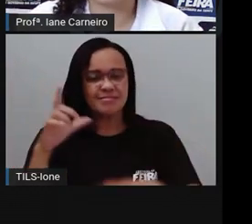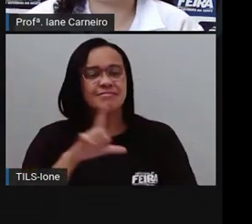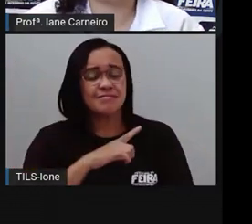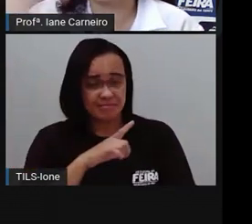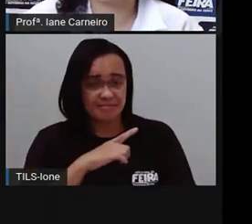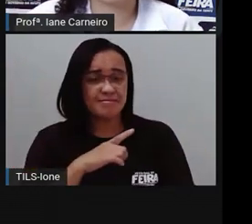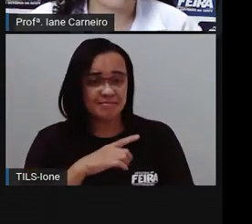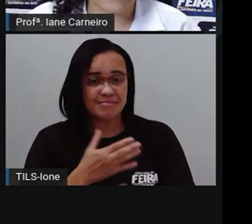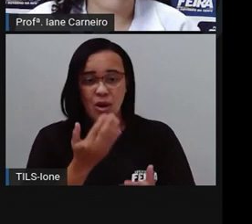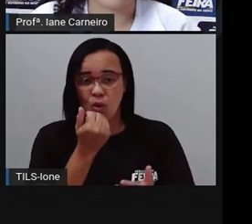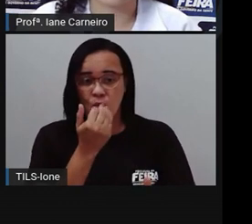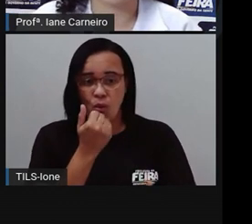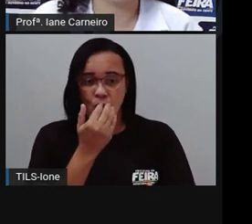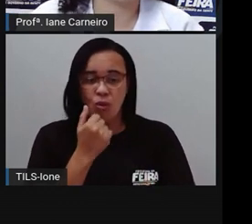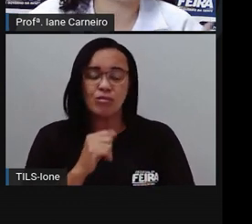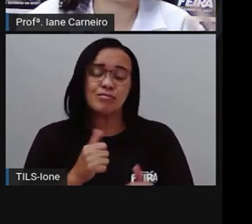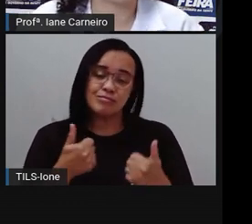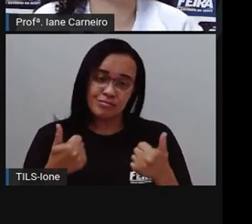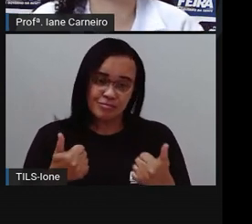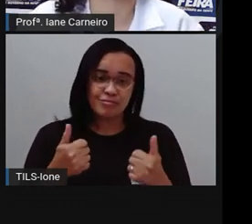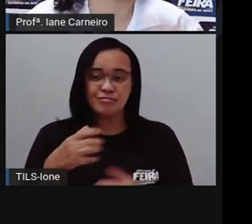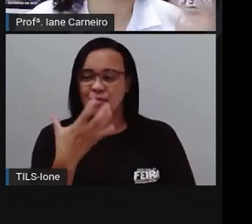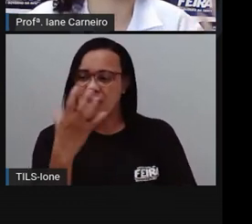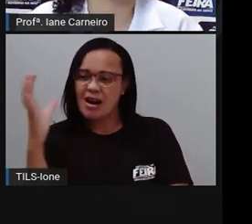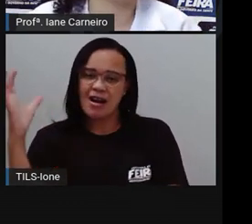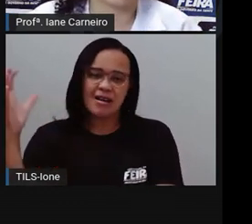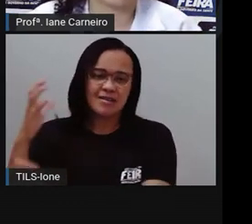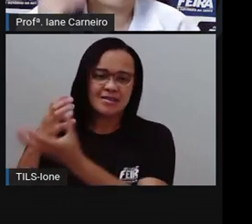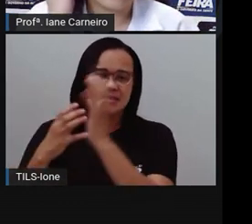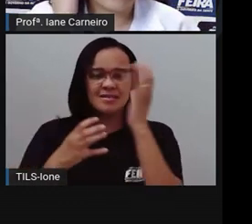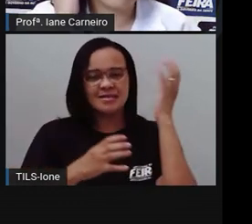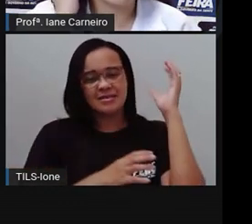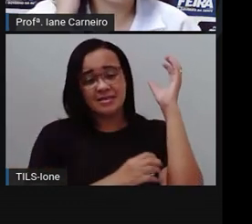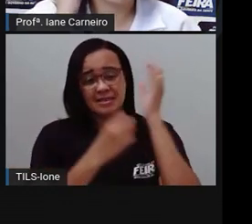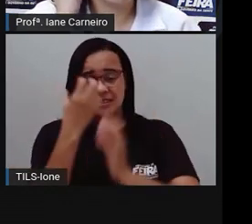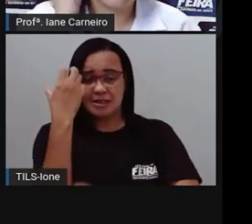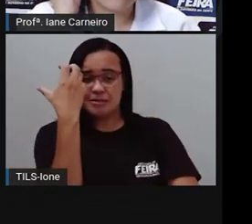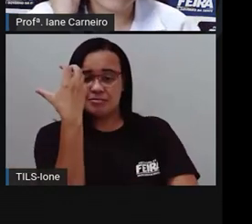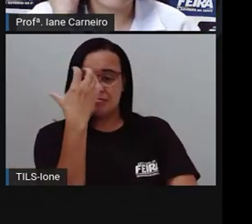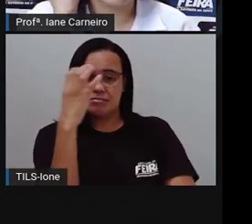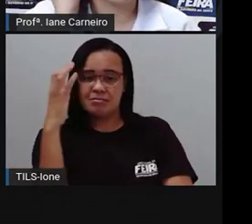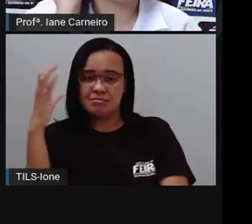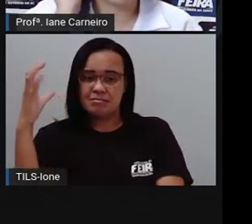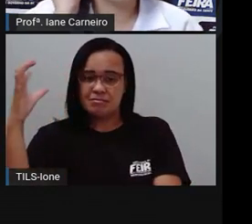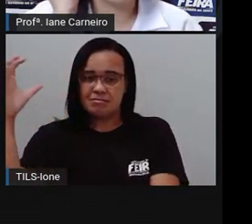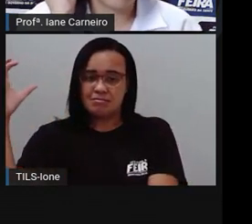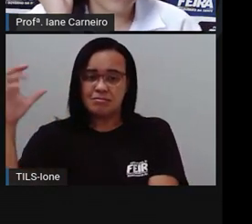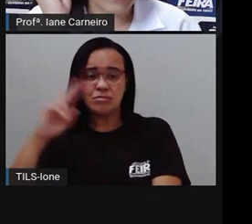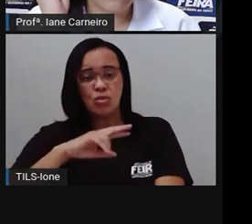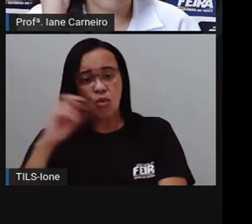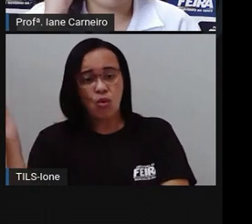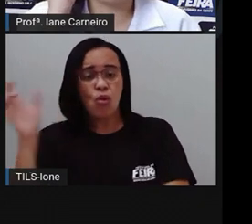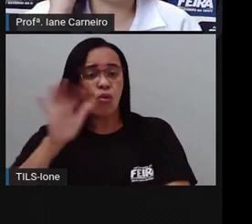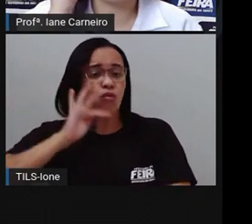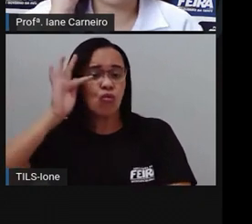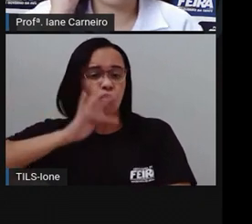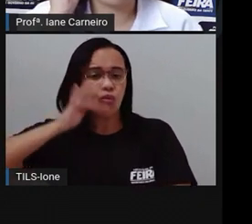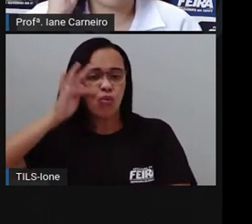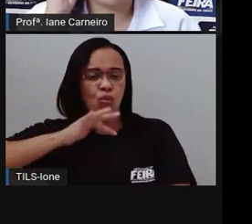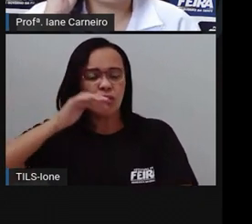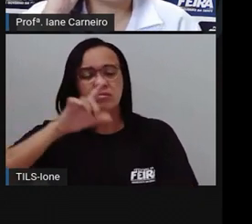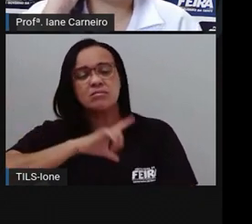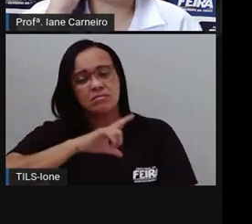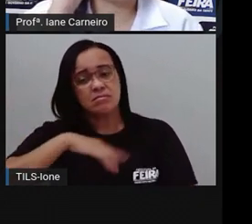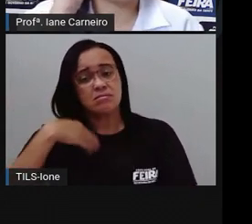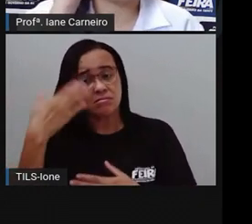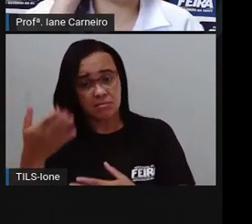alimentos, né, vindos de árvores, tá bom? De plantas, de árvores frutitas. Então, é muito importante, por isso que a gente não pode